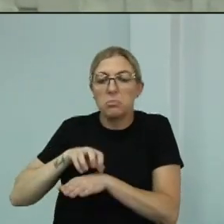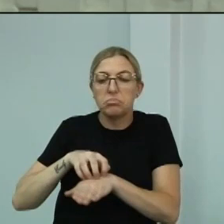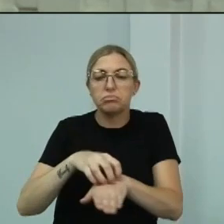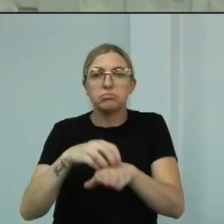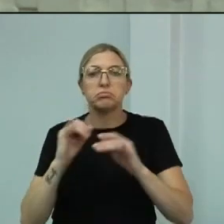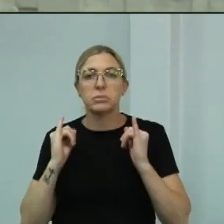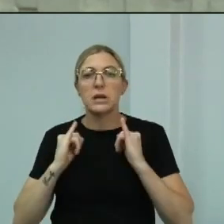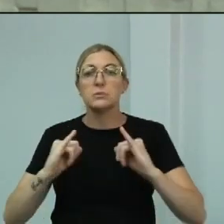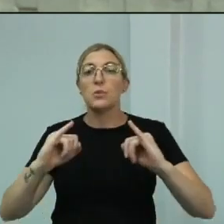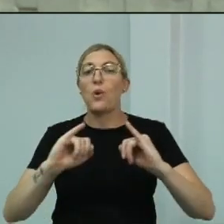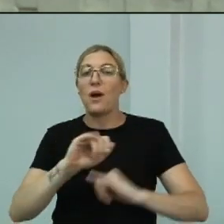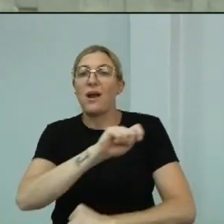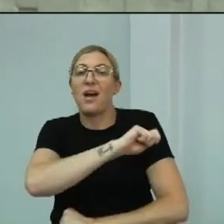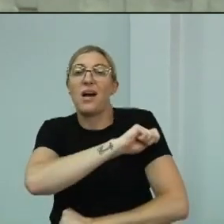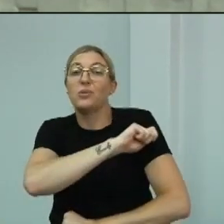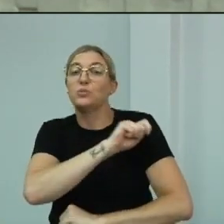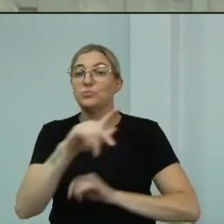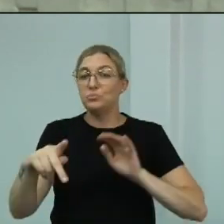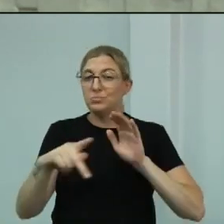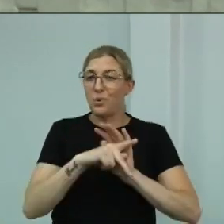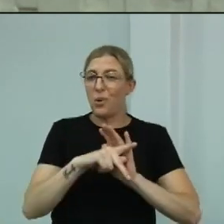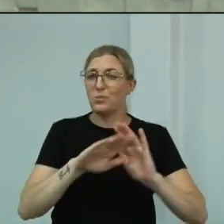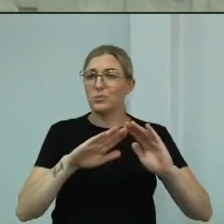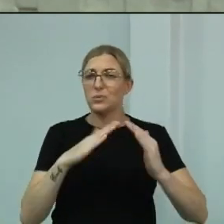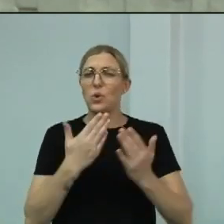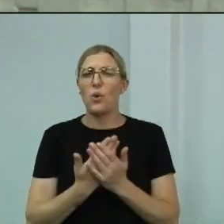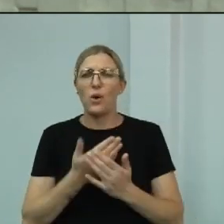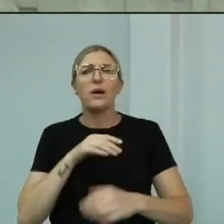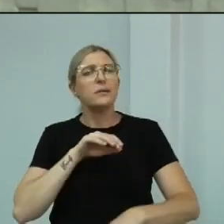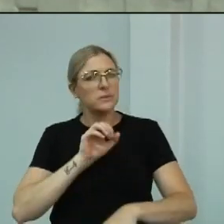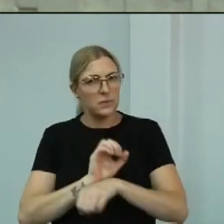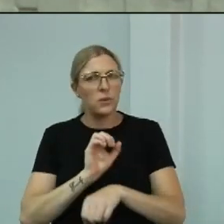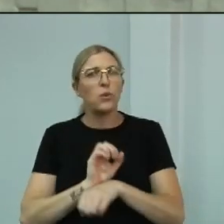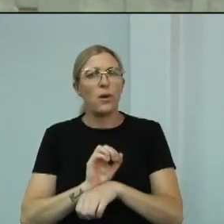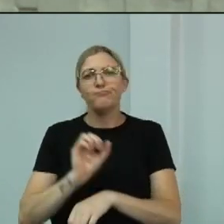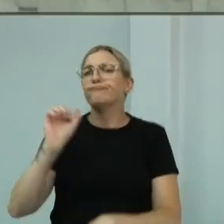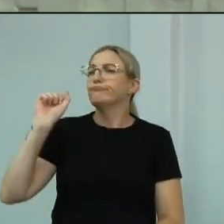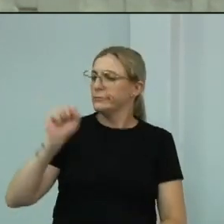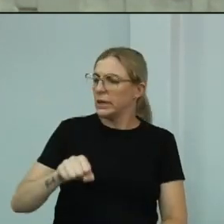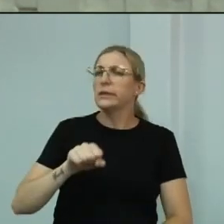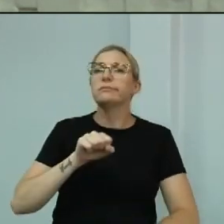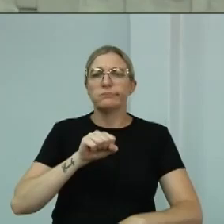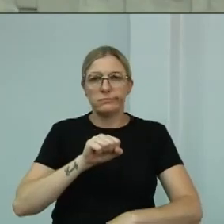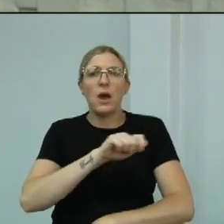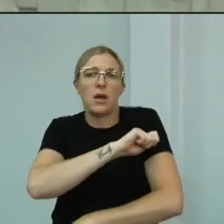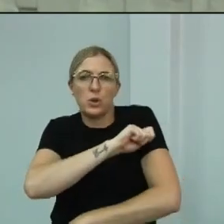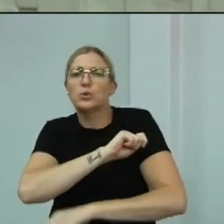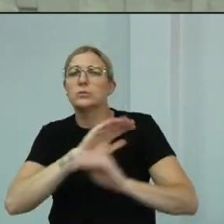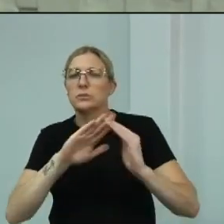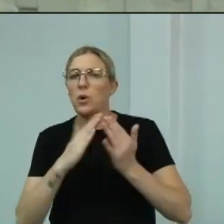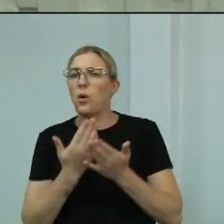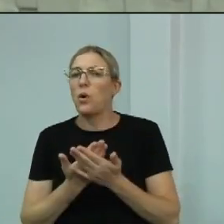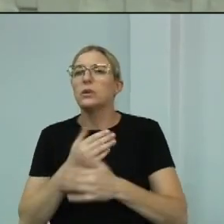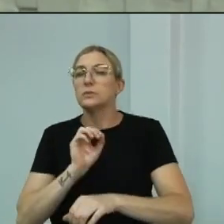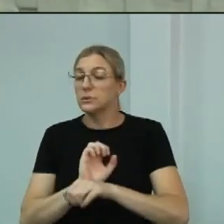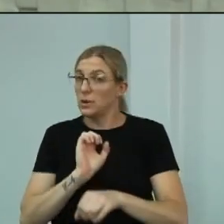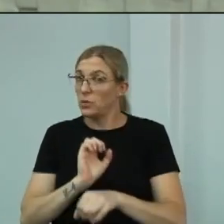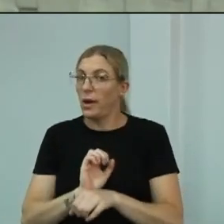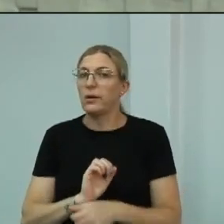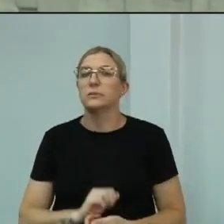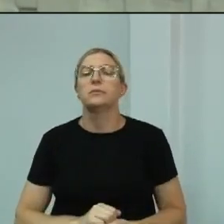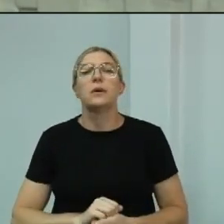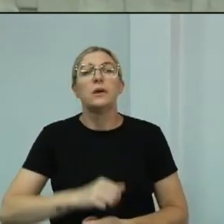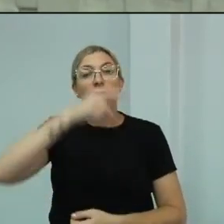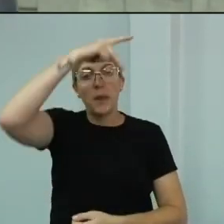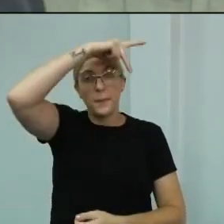rede estadual. Isso mesmo. Da rede estadual. O município vai ajudar financeiramente para que